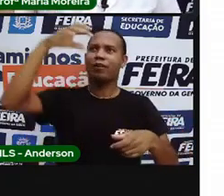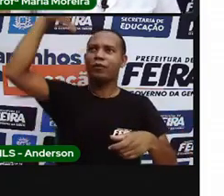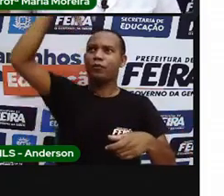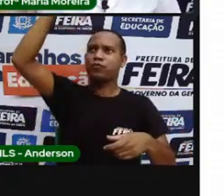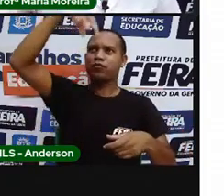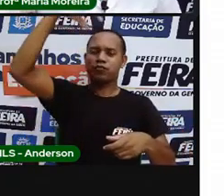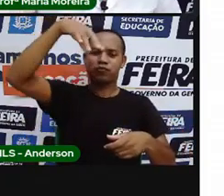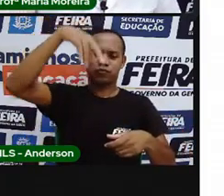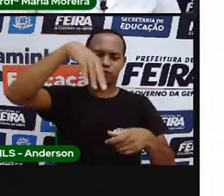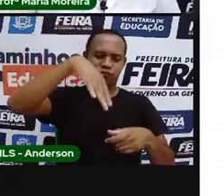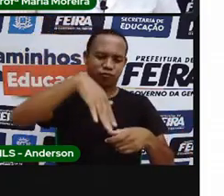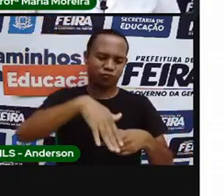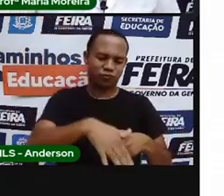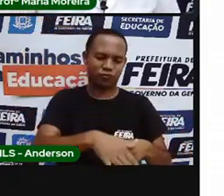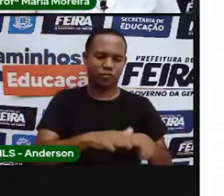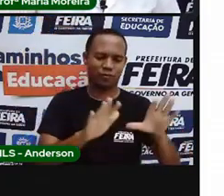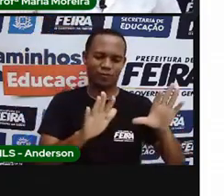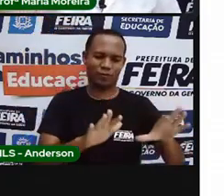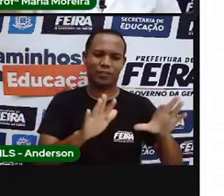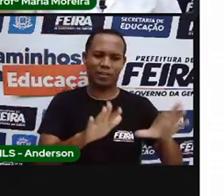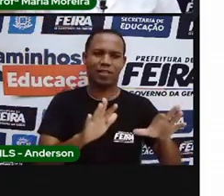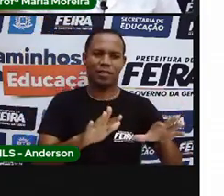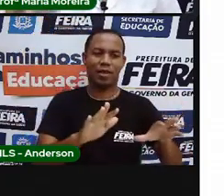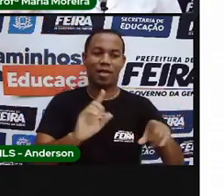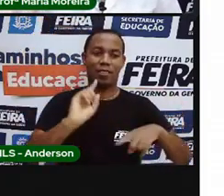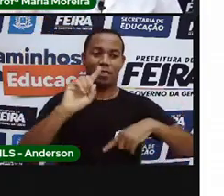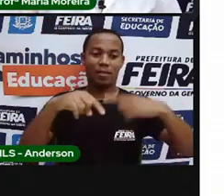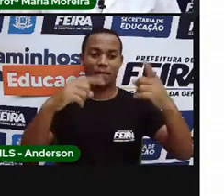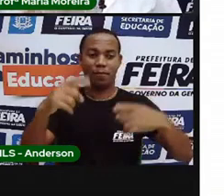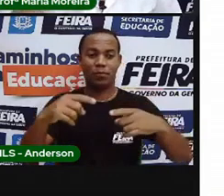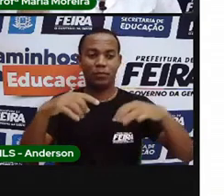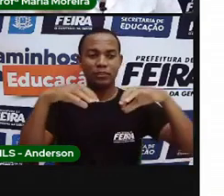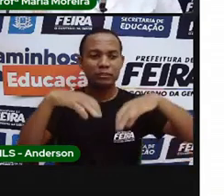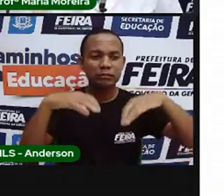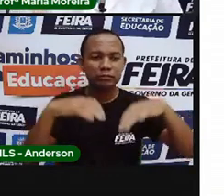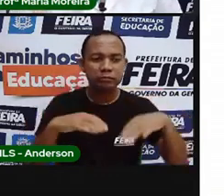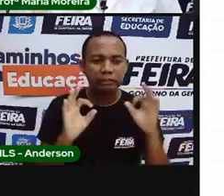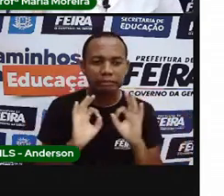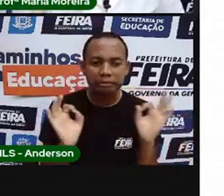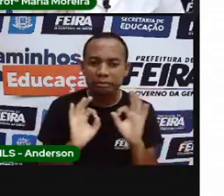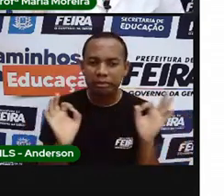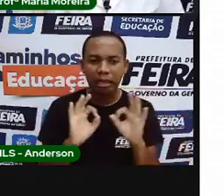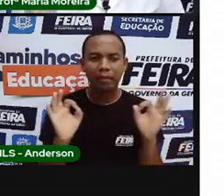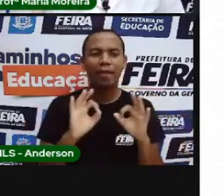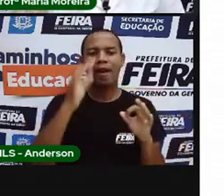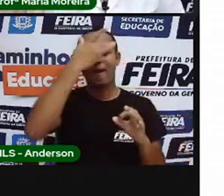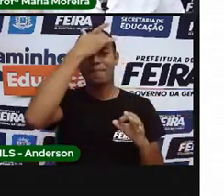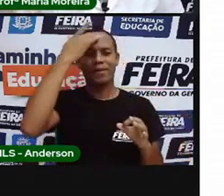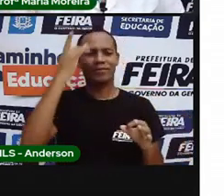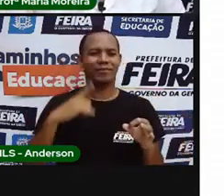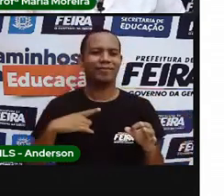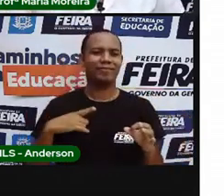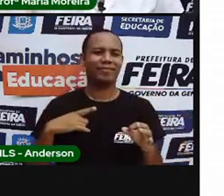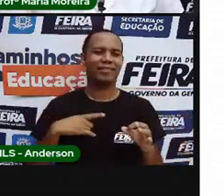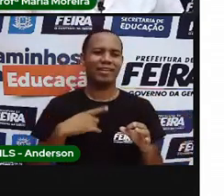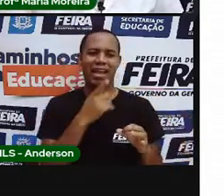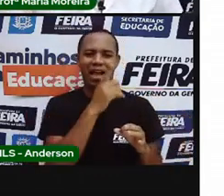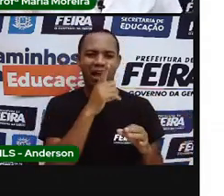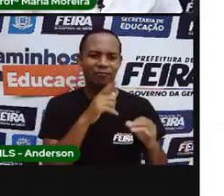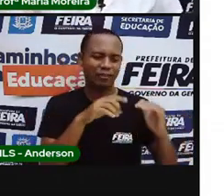Quando chega a seca, né? Quando chega o período de estiagem, onde não tem a chuva, essas pessoas têm essa água